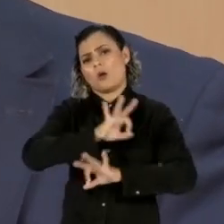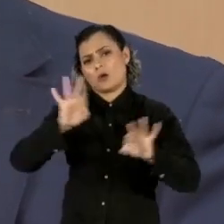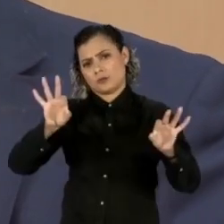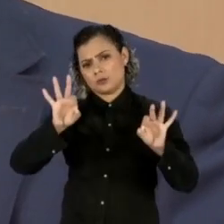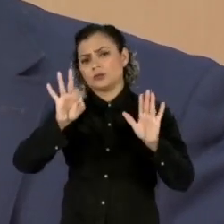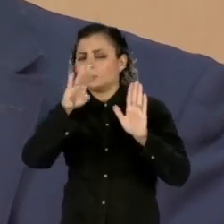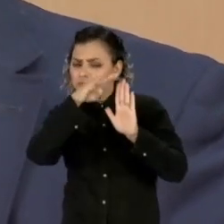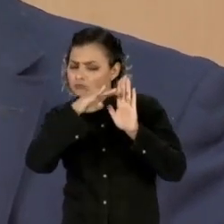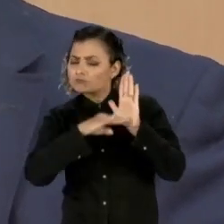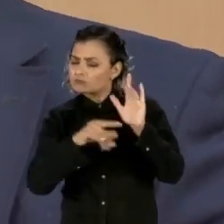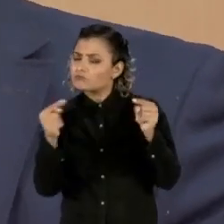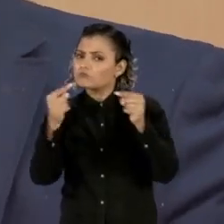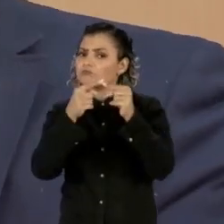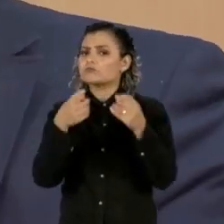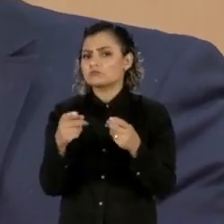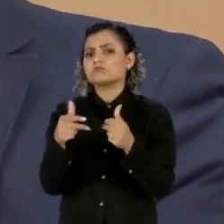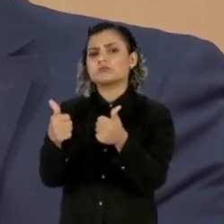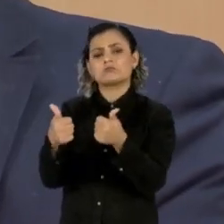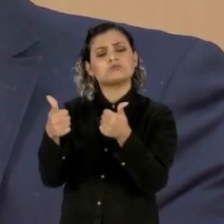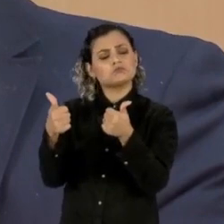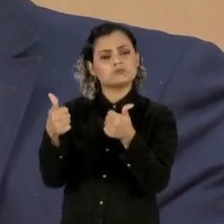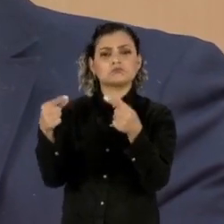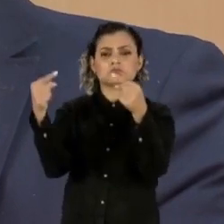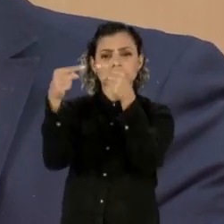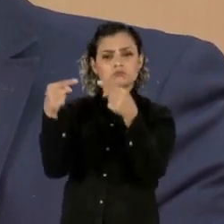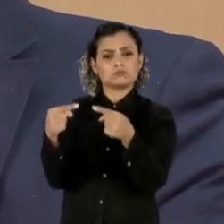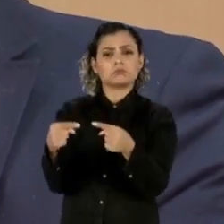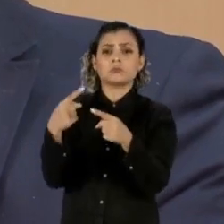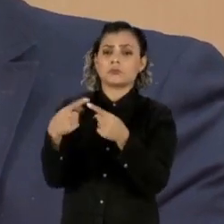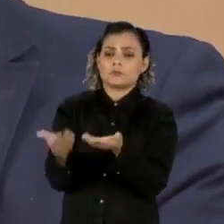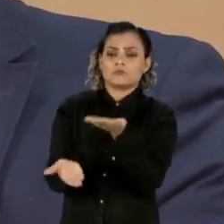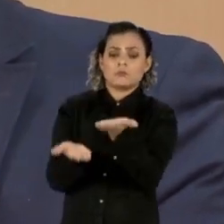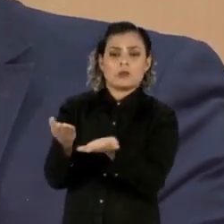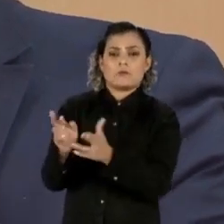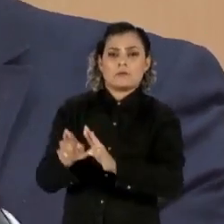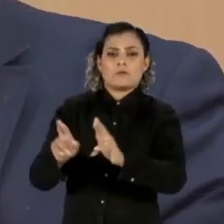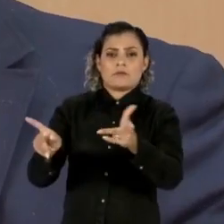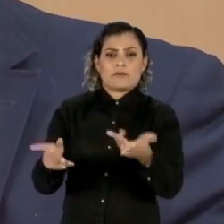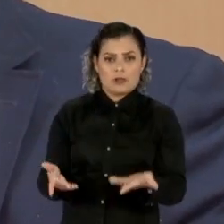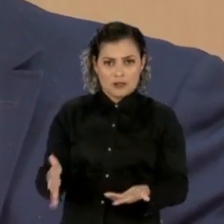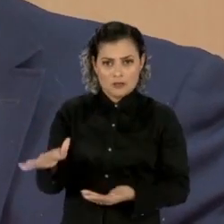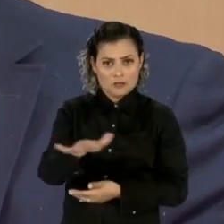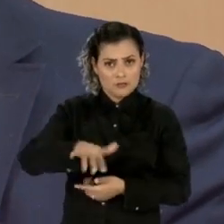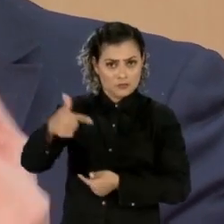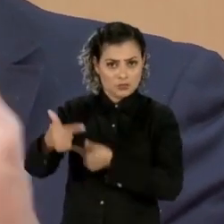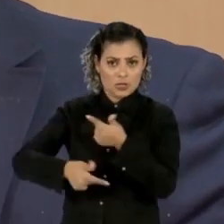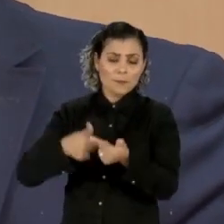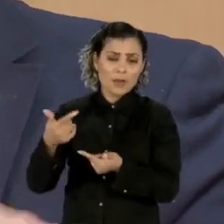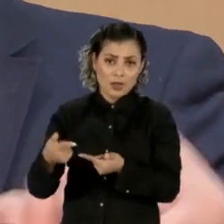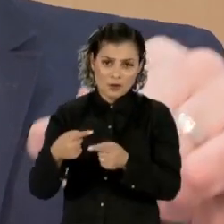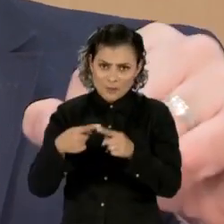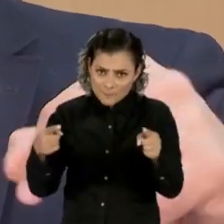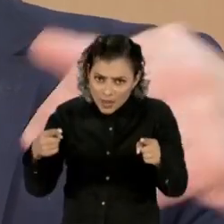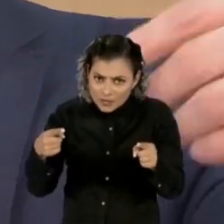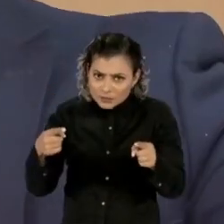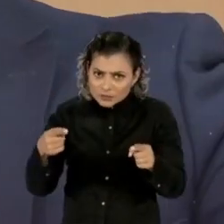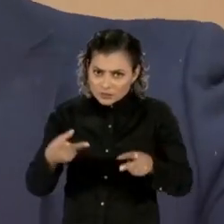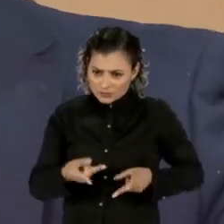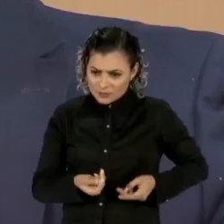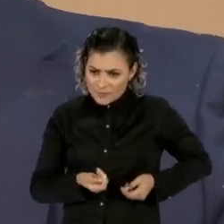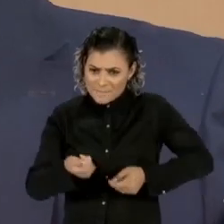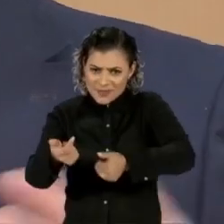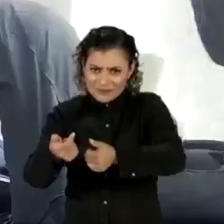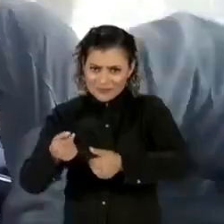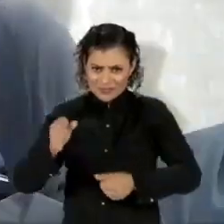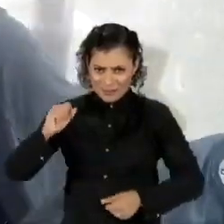argumentos razoáveis e justos para justificar que eles tenham um tratamento diferenciado na ativa, mas não para dar um prêmio pós